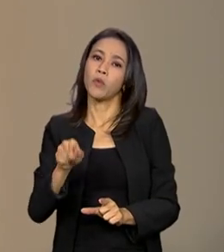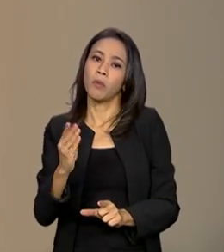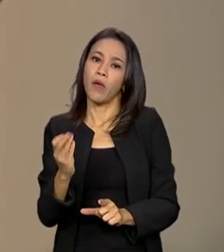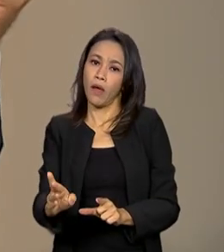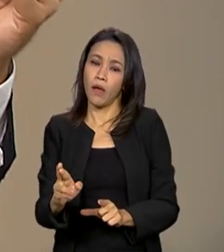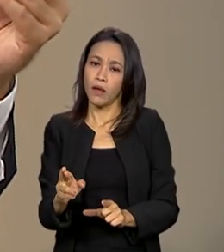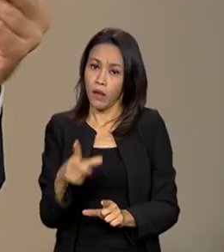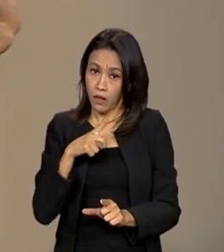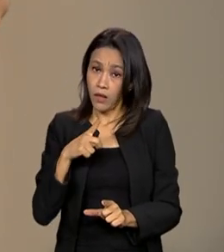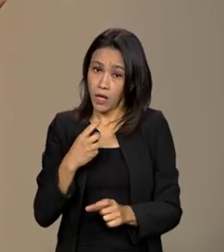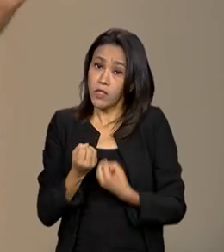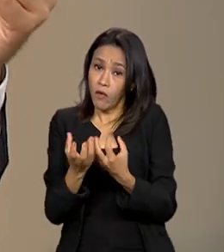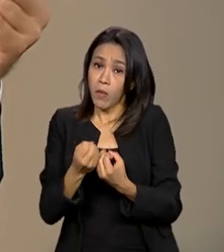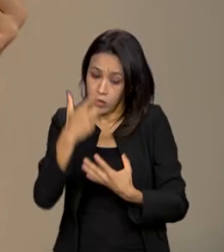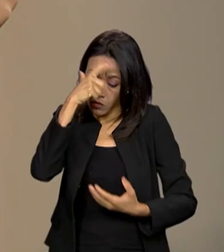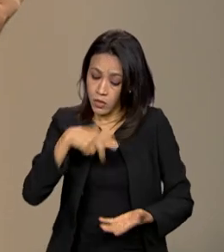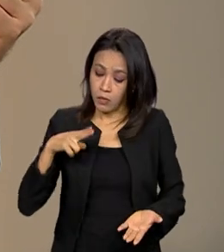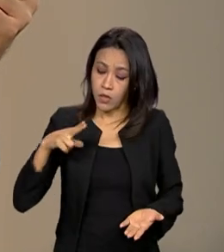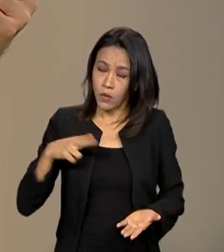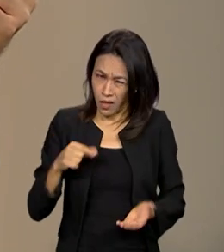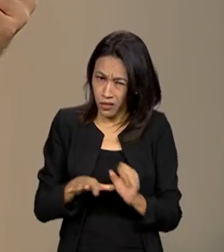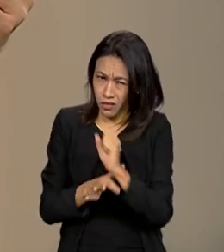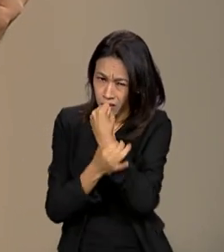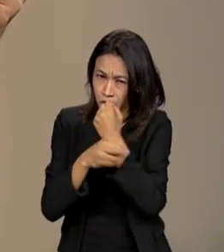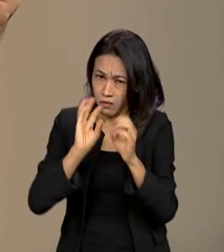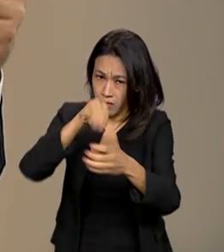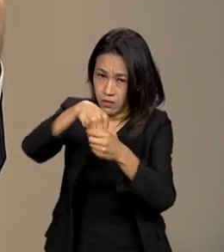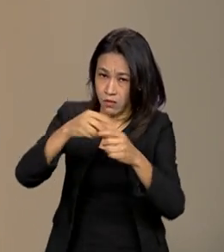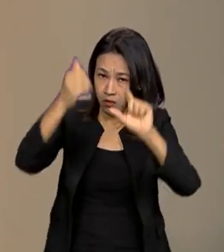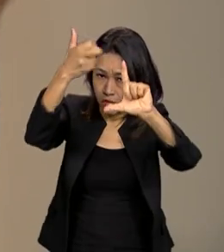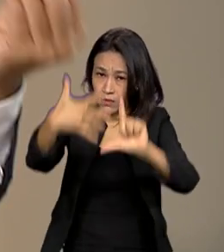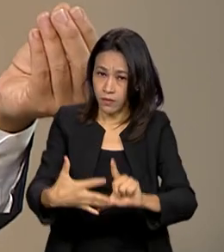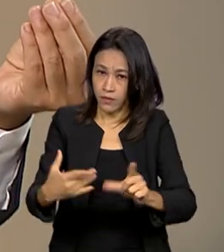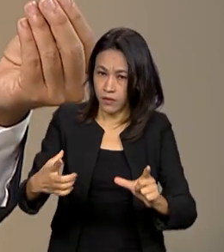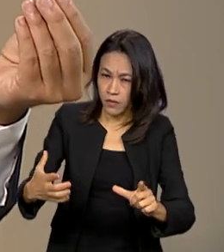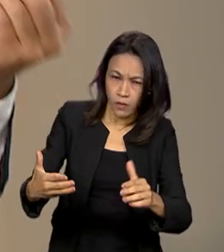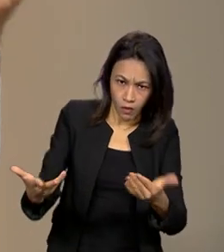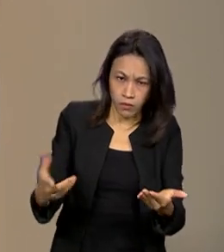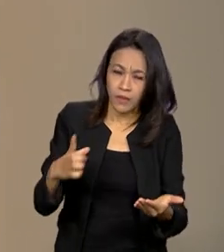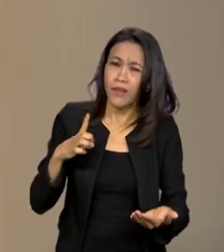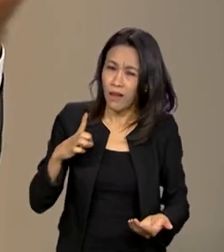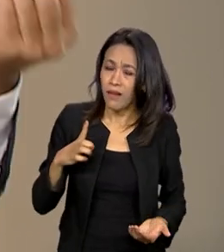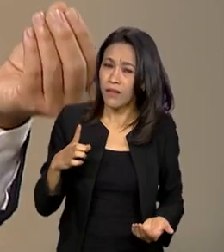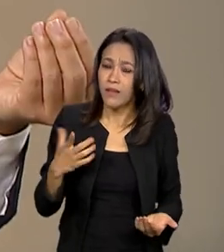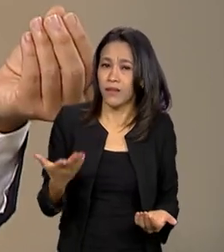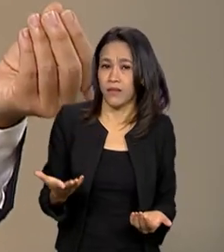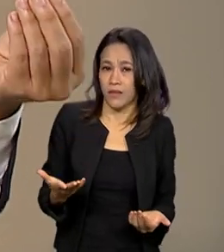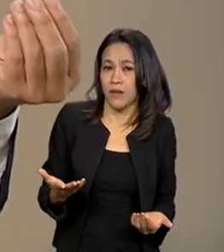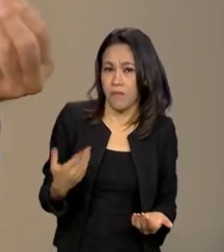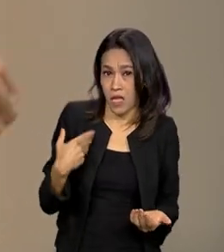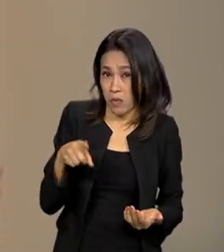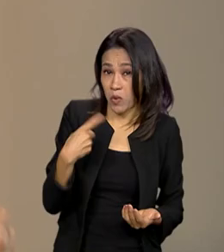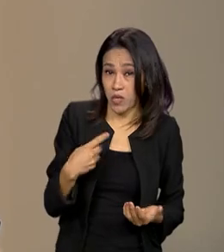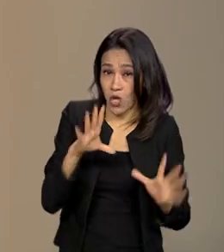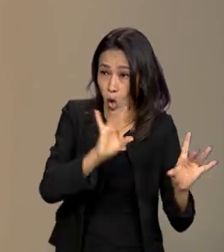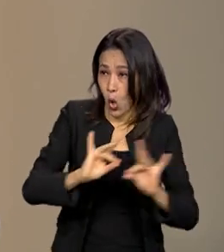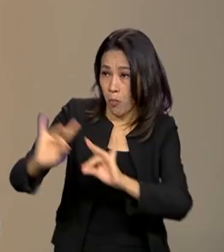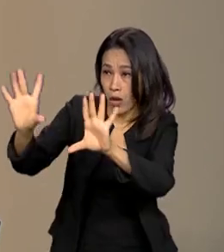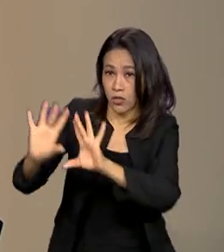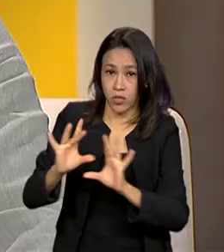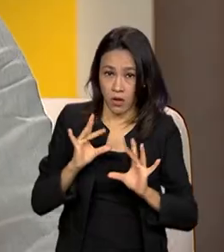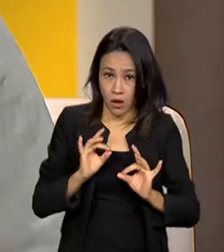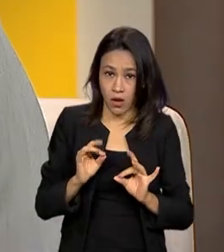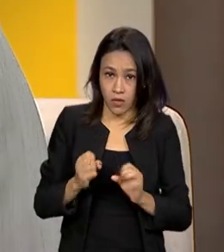essa questão de segurança que a plataforma dá ao cidadão para ele, primeiro, num primeiro momento, compartilhar esses dados com a